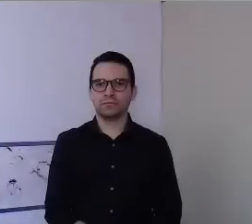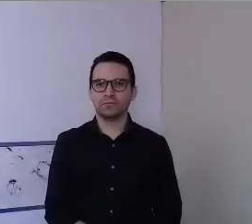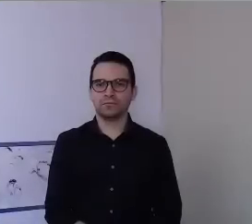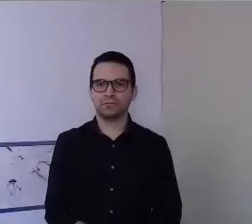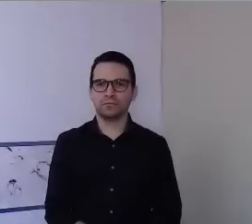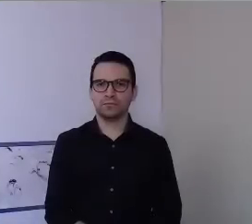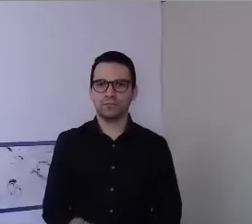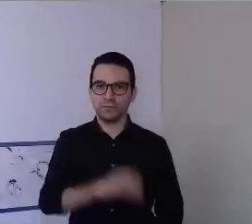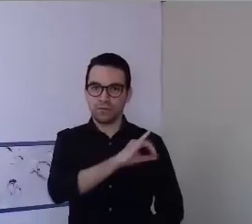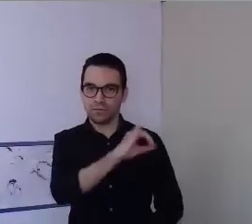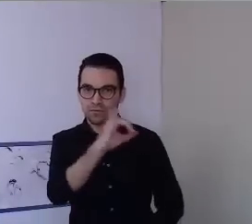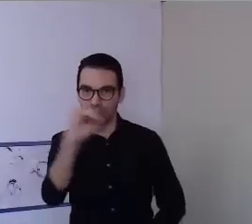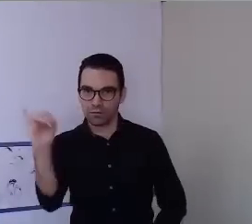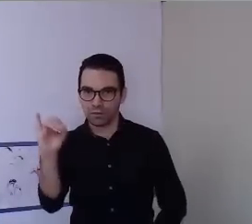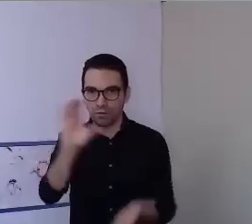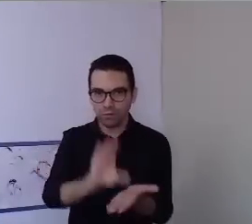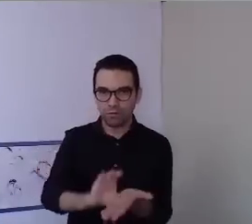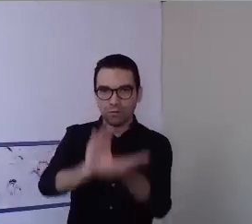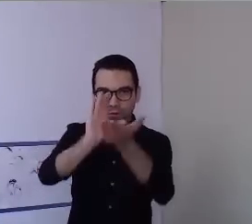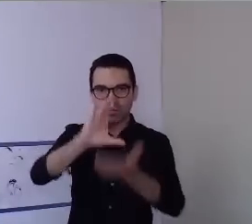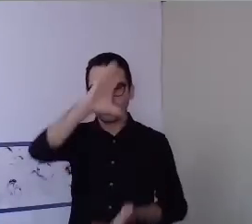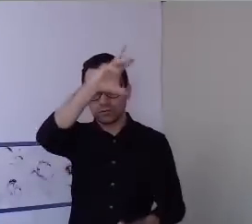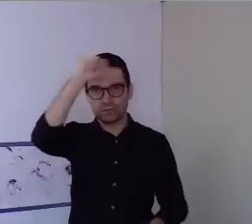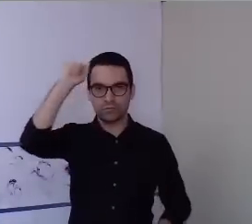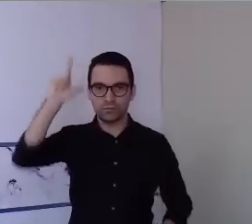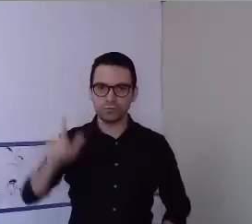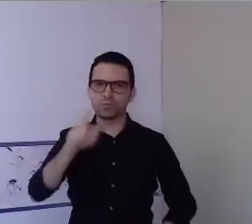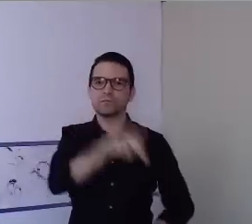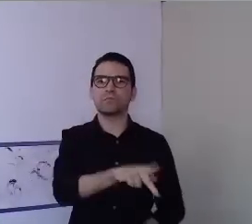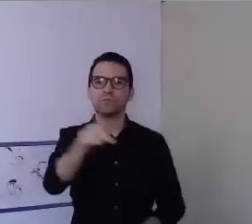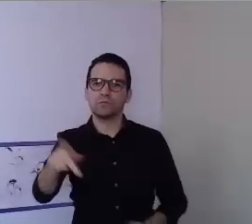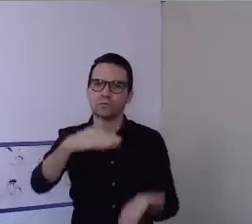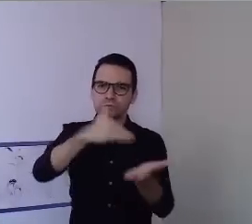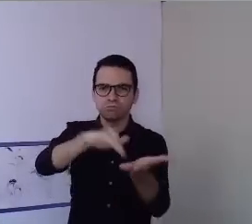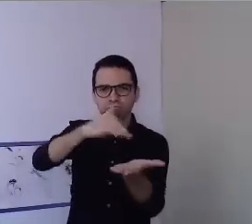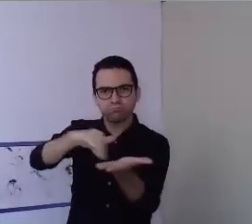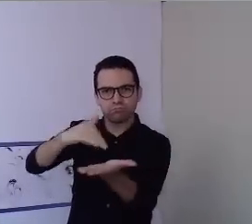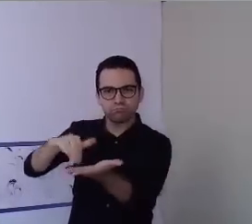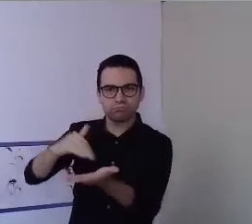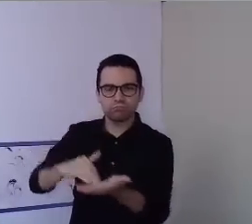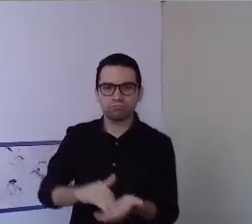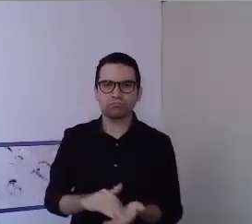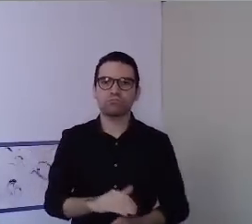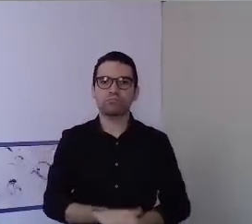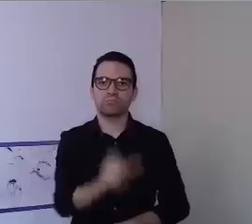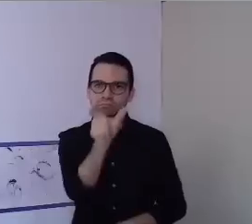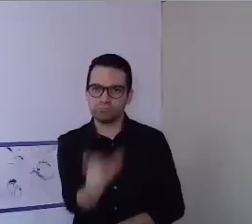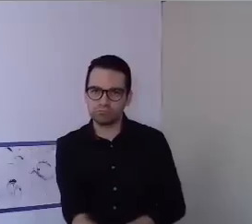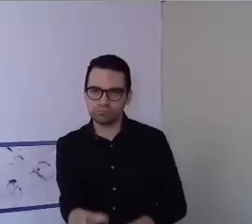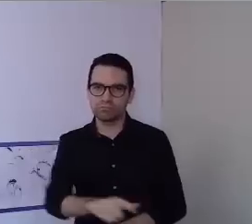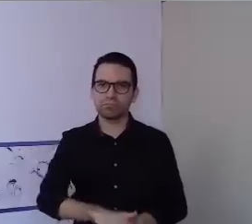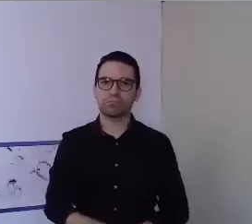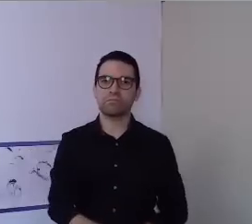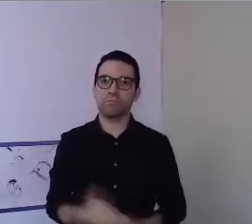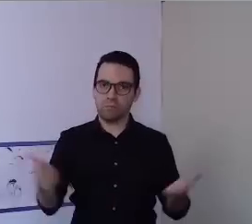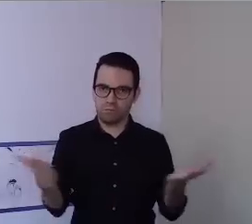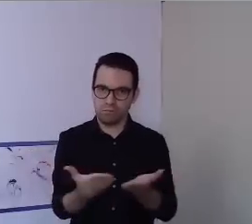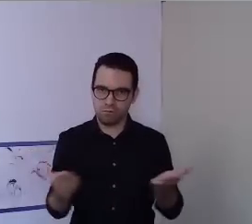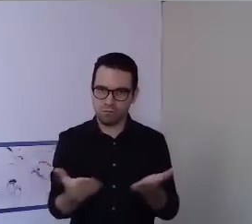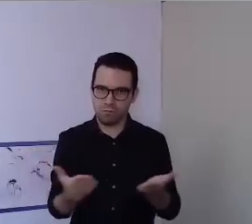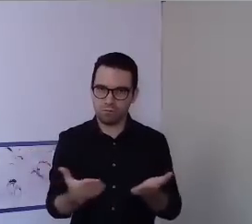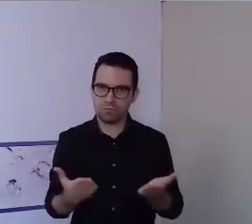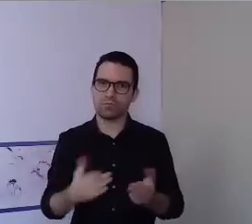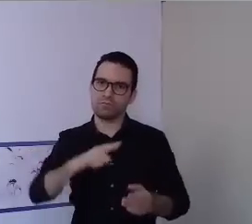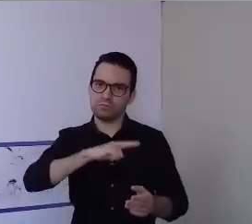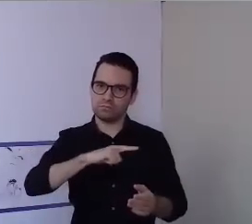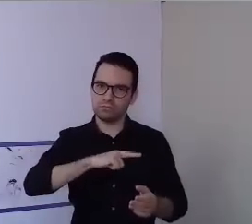Olá, conselheiros de Mato Grosso do Sul, professores, secretários, nós estamos hoje passando